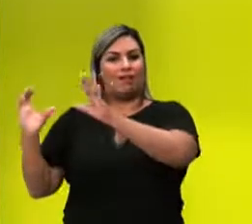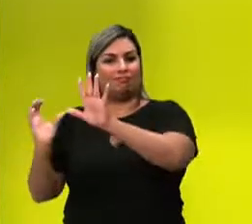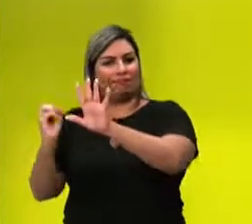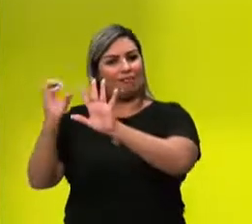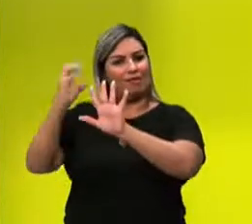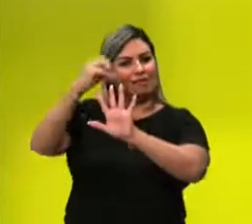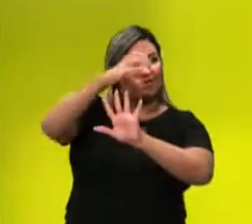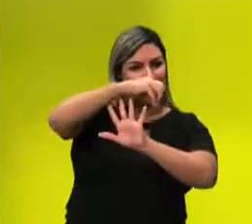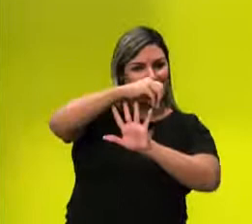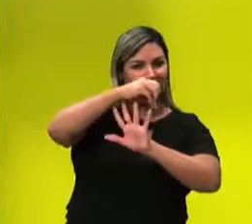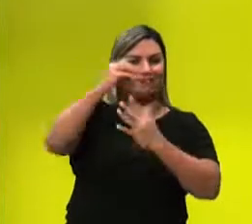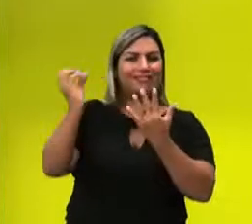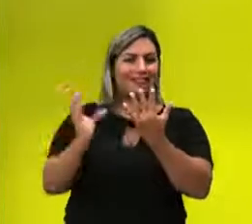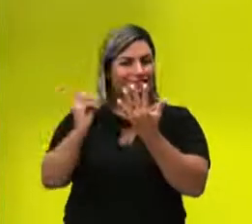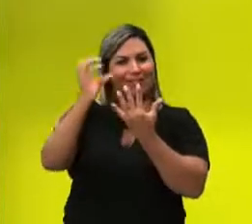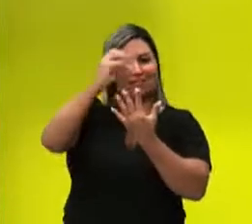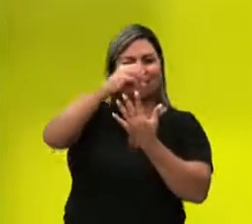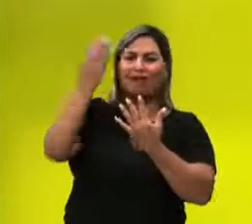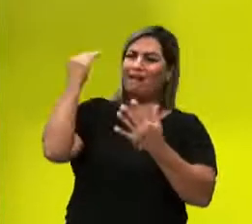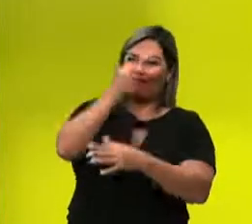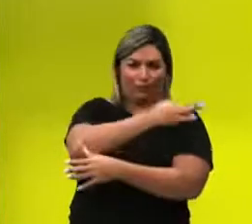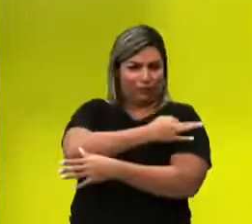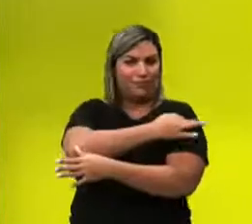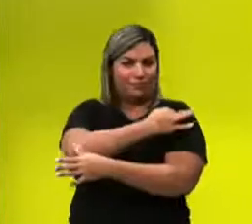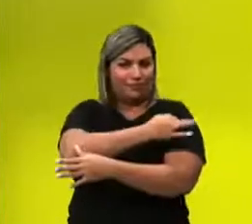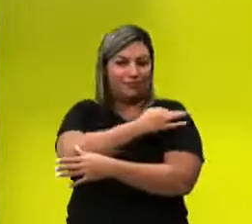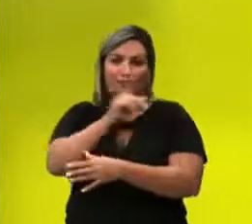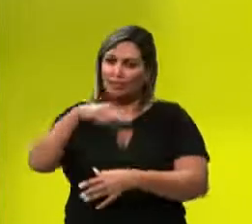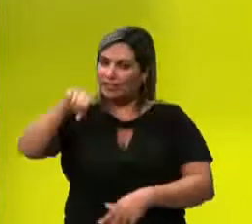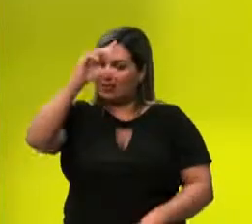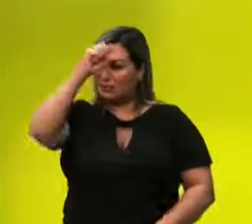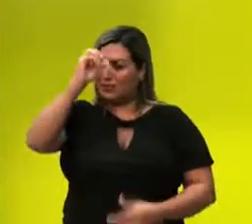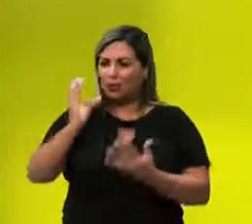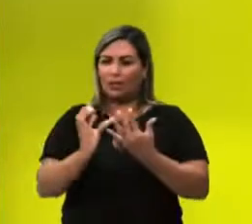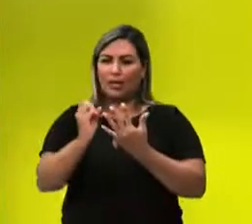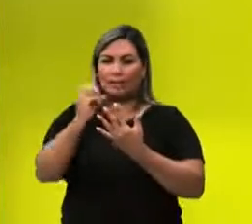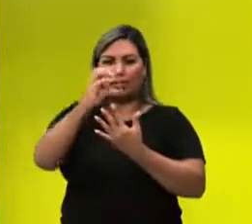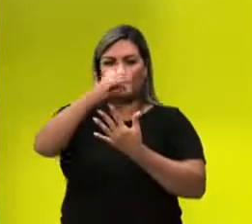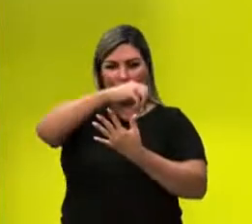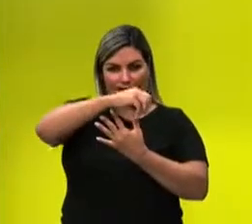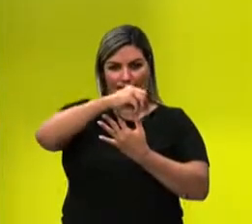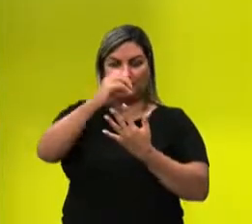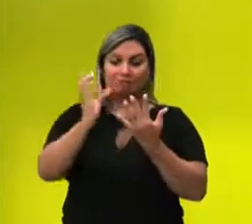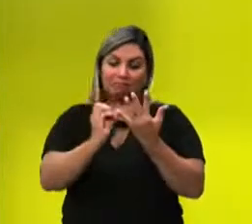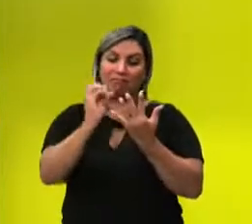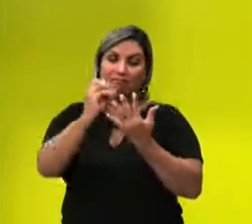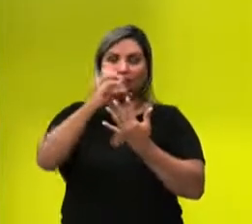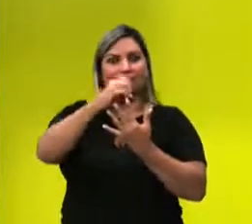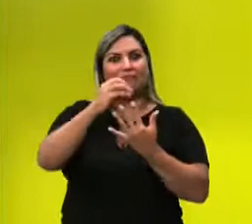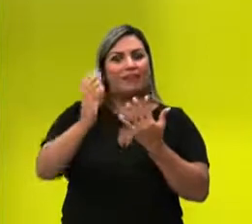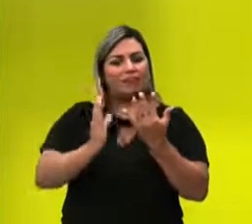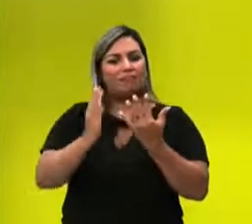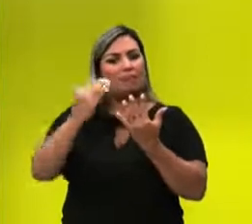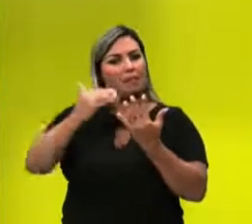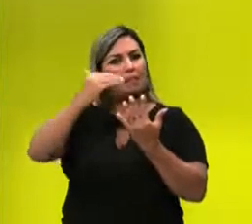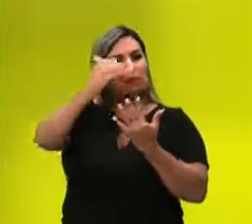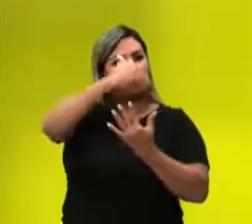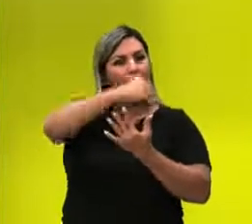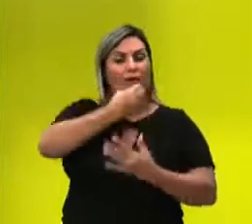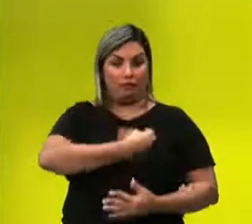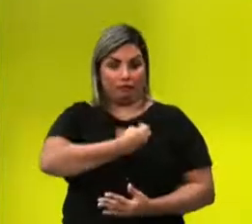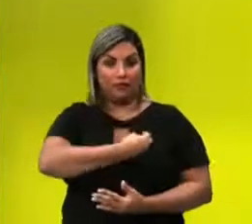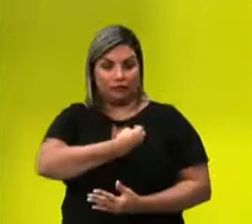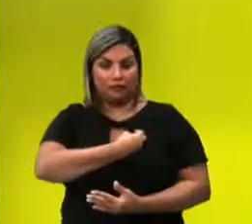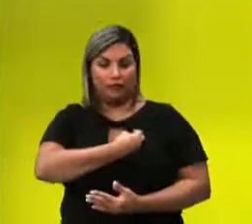alimentar. Lá no ensino fundamental, você aprendeu provavelmente que cadeia alimentar é uma sequência de seres